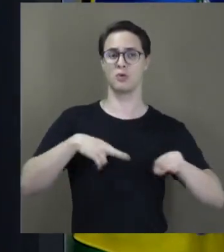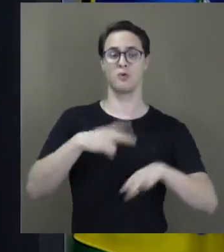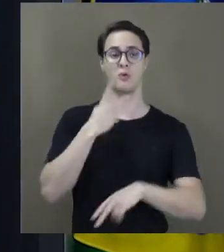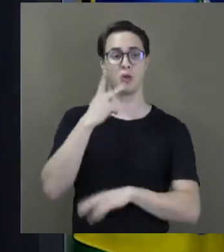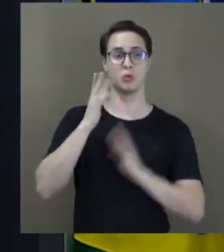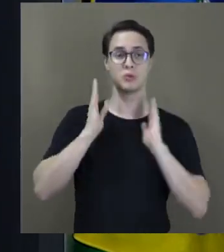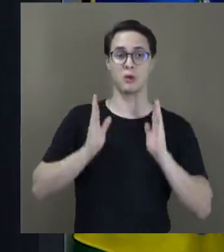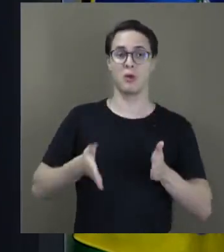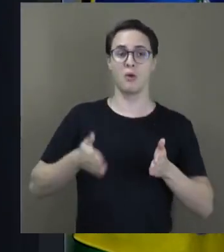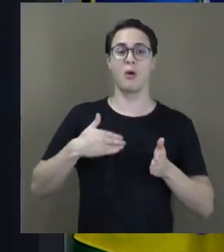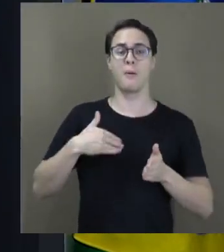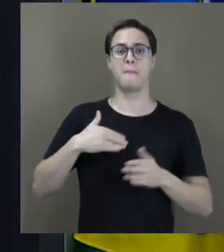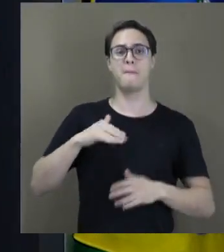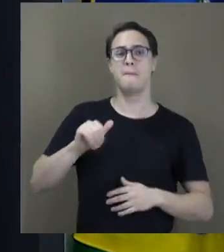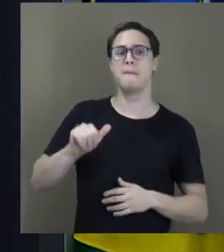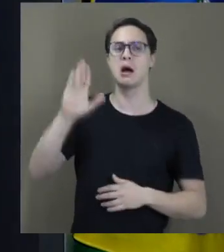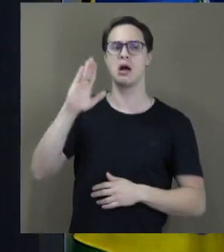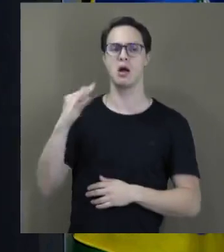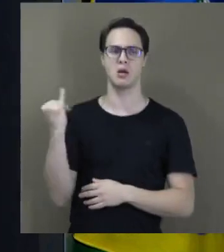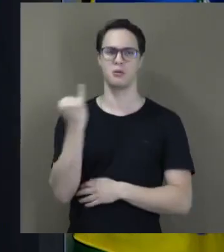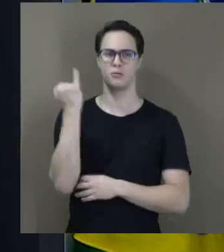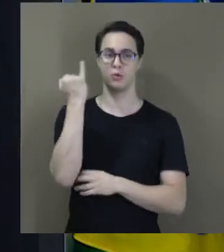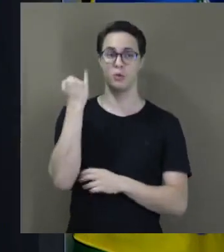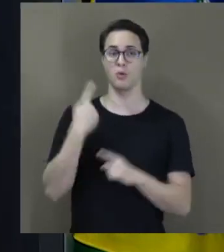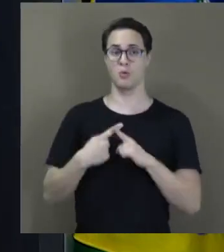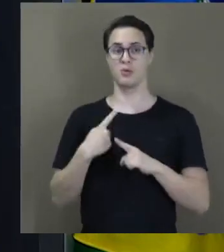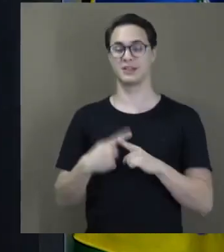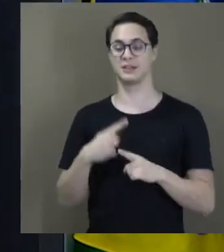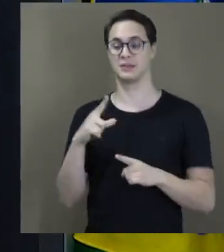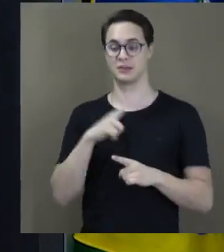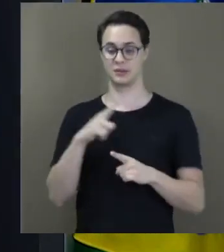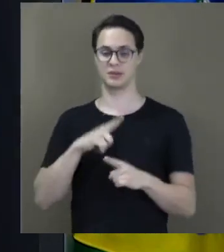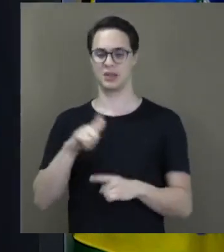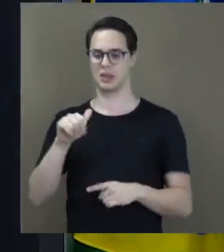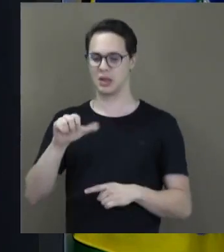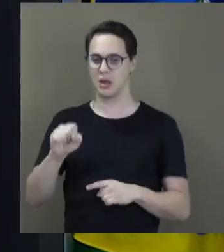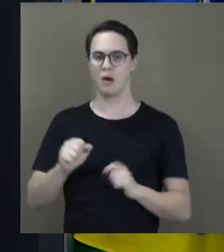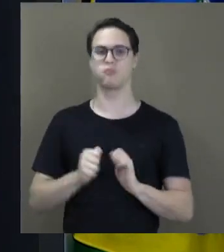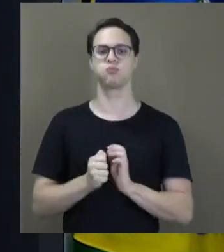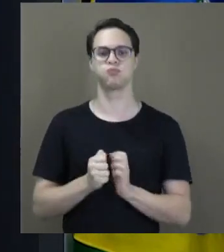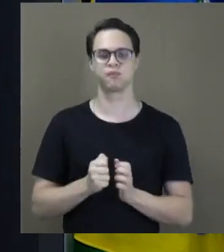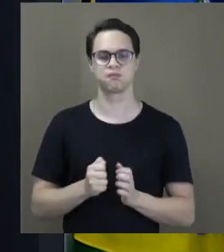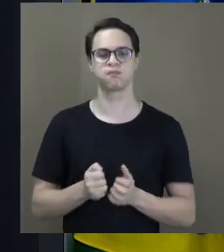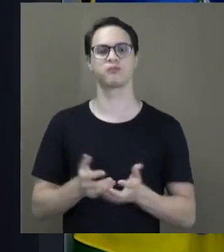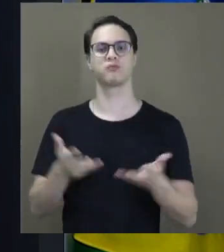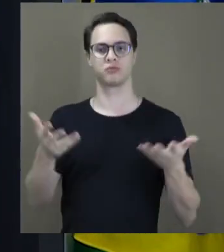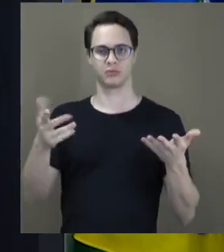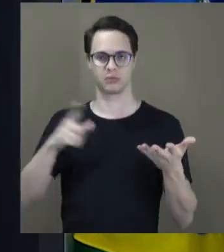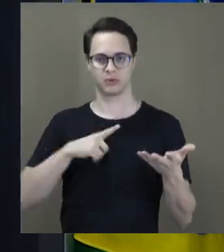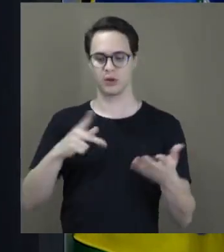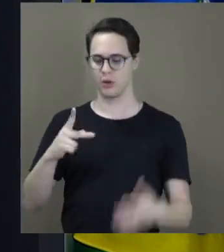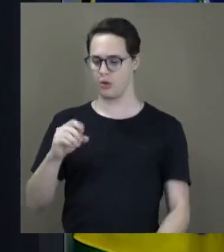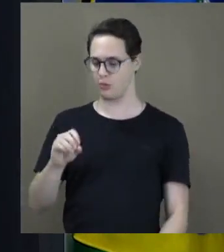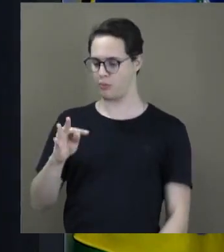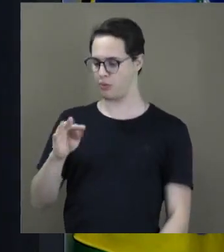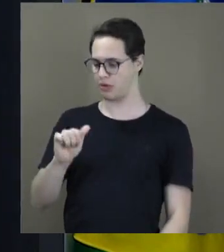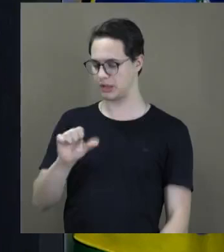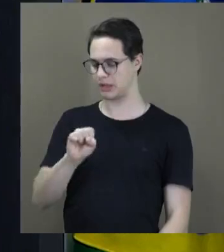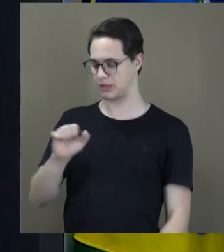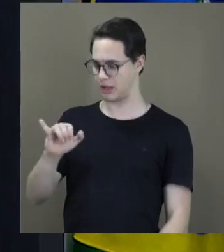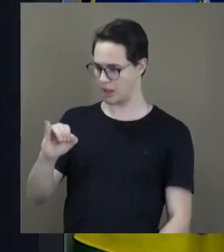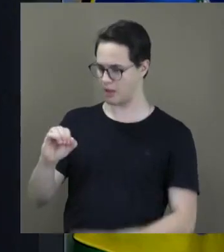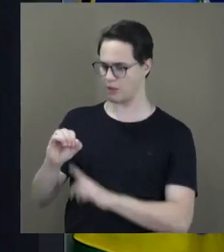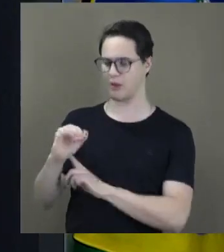presidente, seja o mais importante, porque nós temos gás em abundância e nós temos também o potássio essenciais